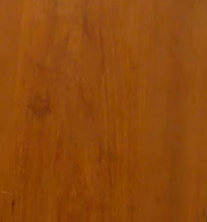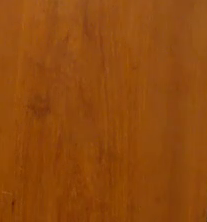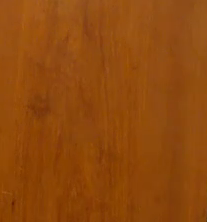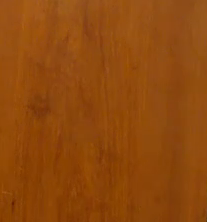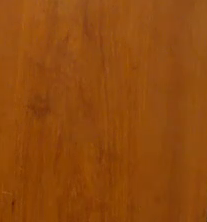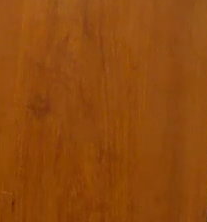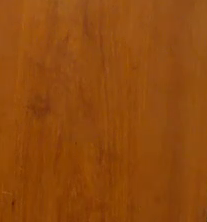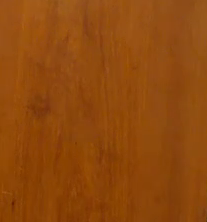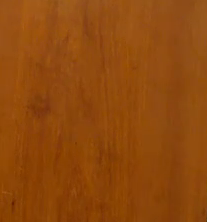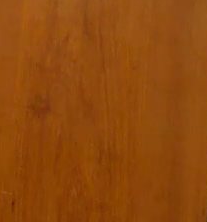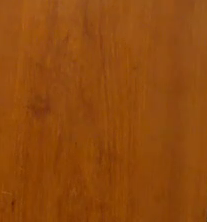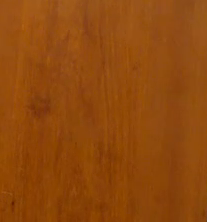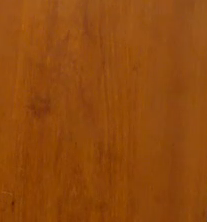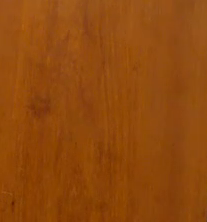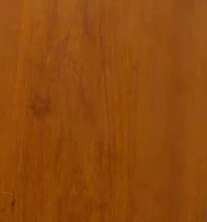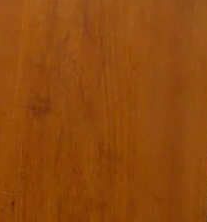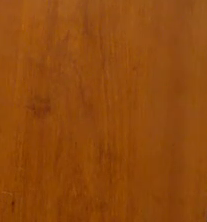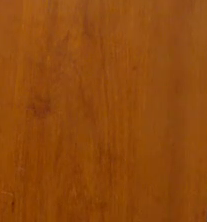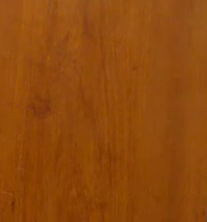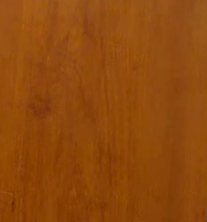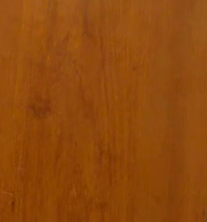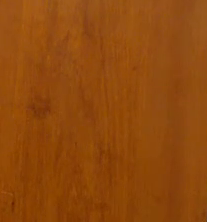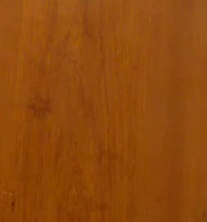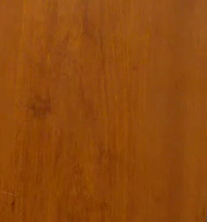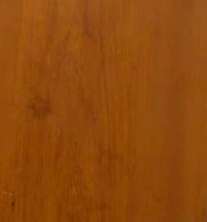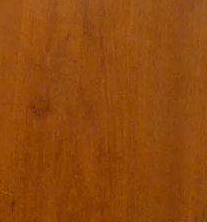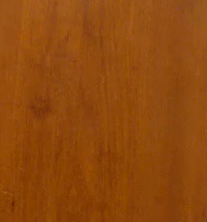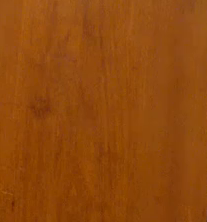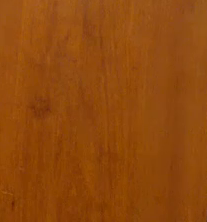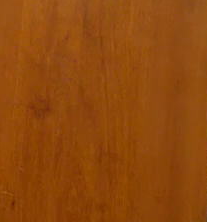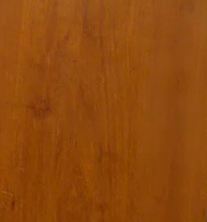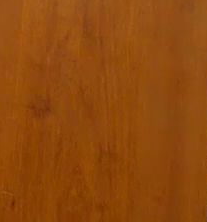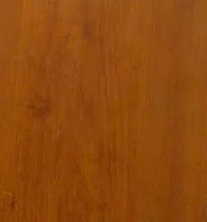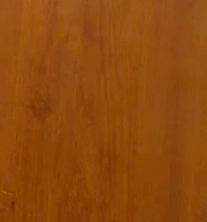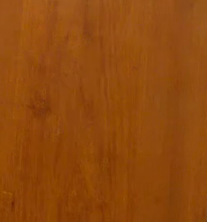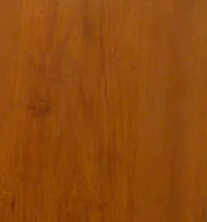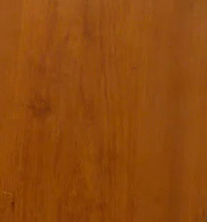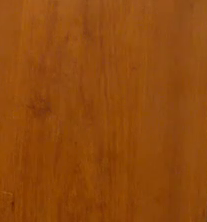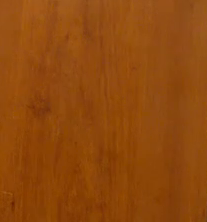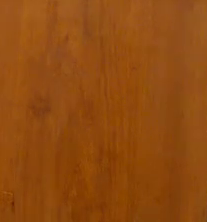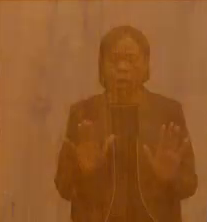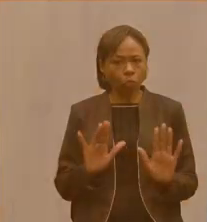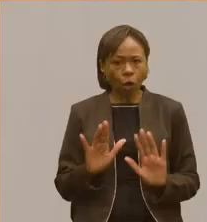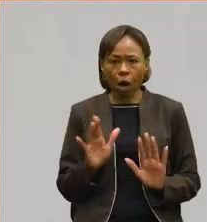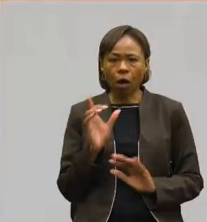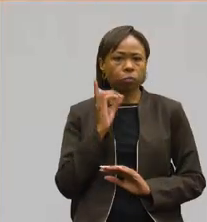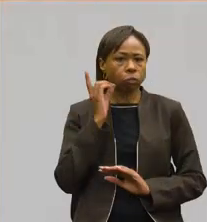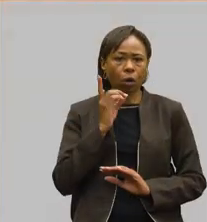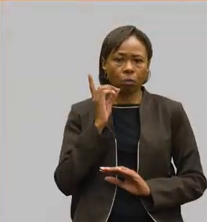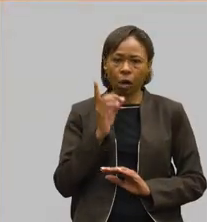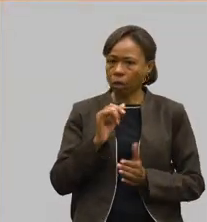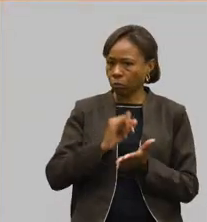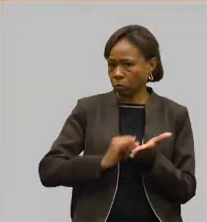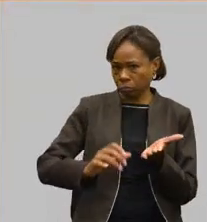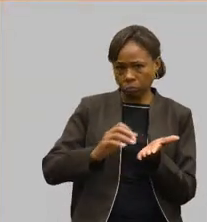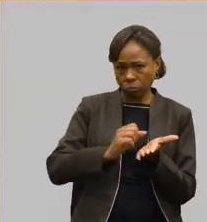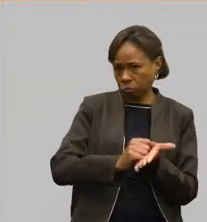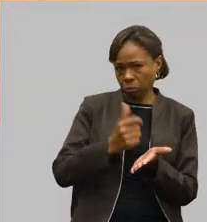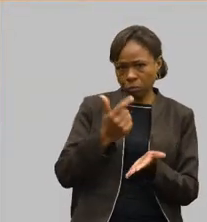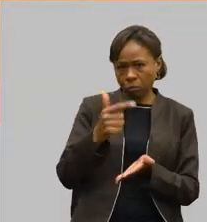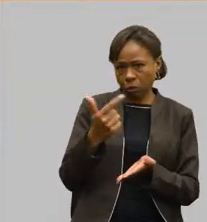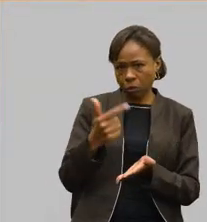Marra. Secretária, deputados e deputados, nós não temos mais parlamentares inscritos aqui, então, nós estamos